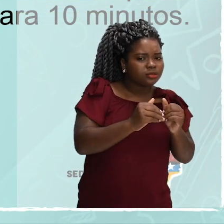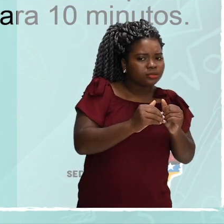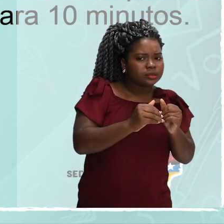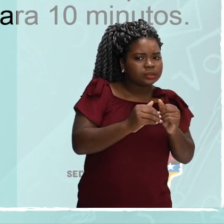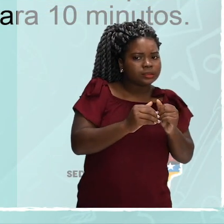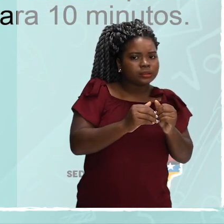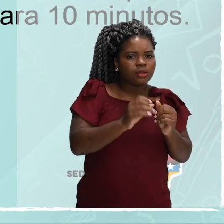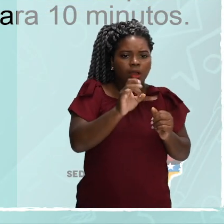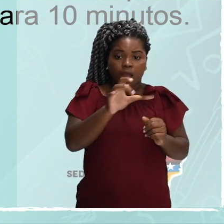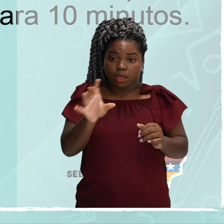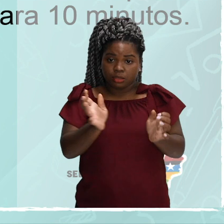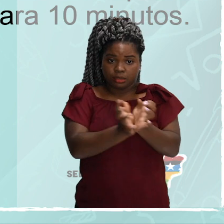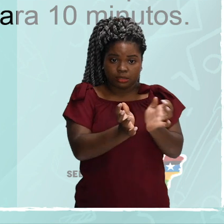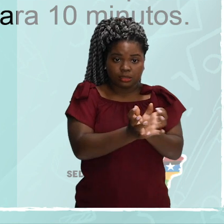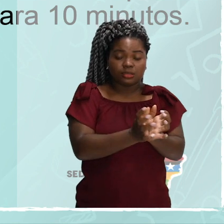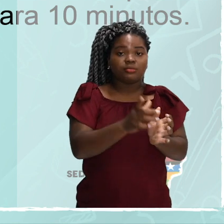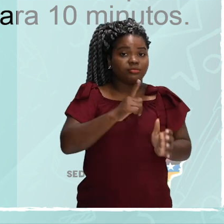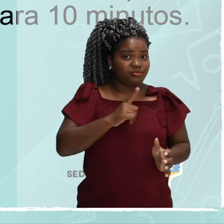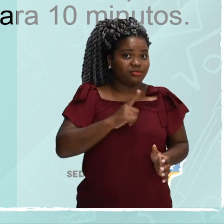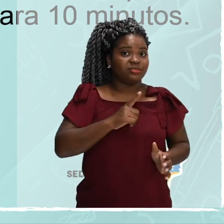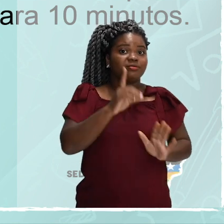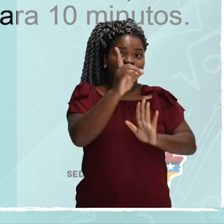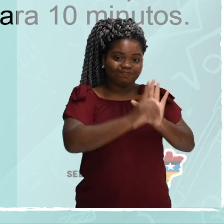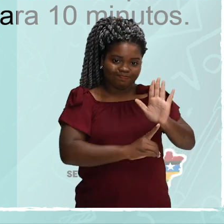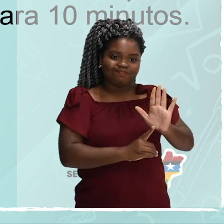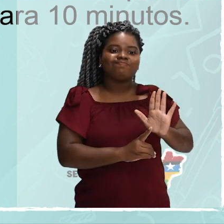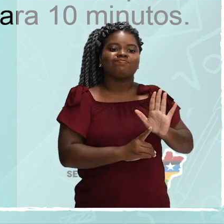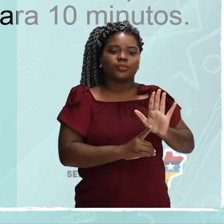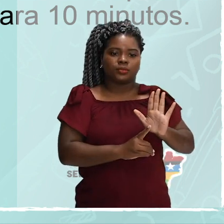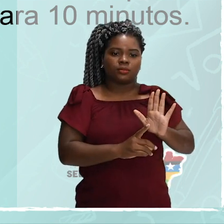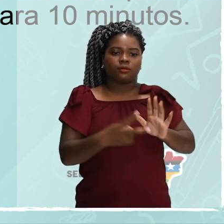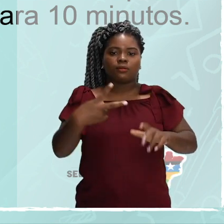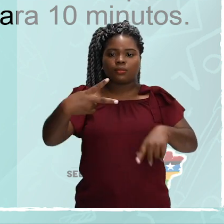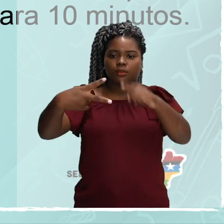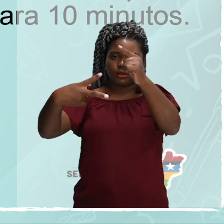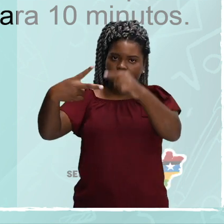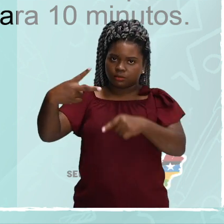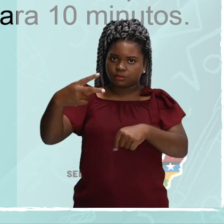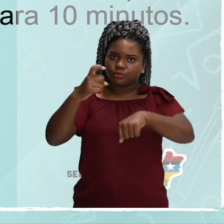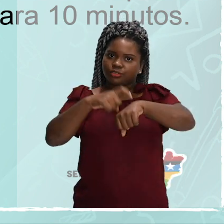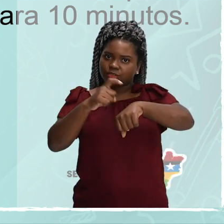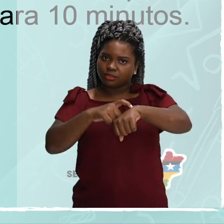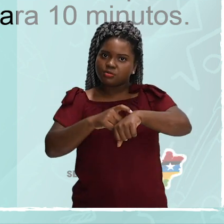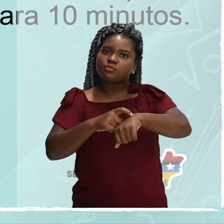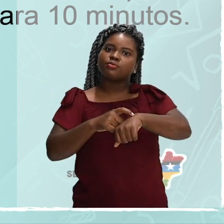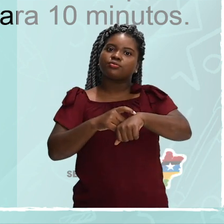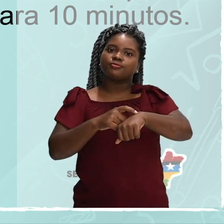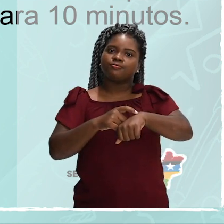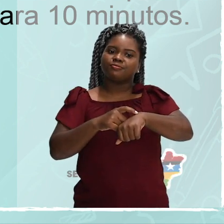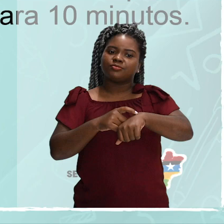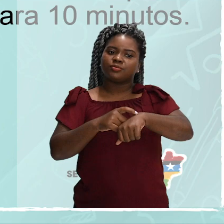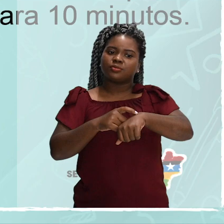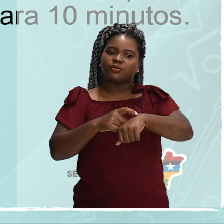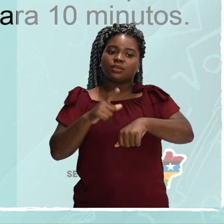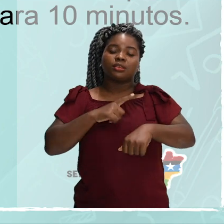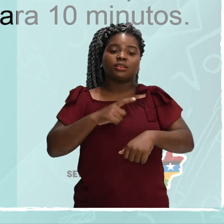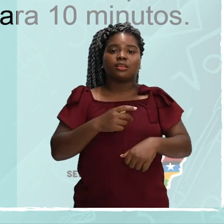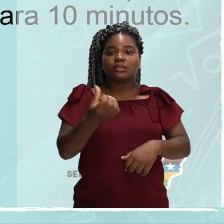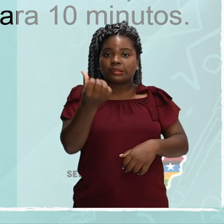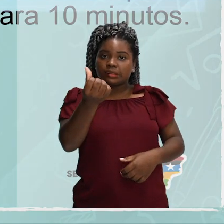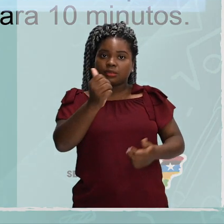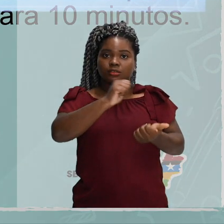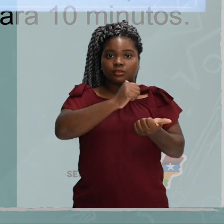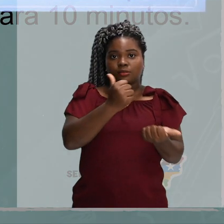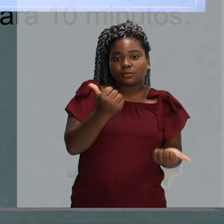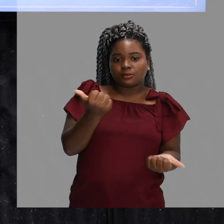tem direito a, no máximo, 2 tempos por jogo. As substituições. 6 substituições